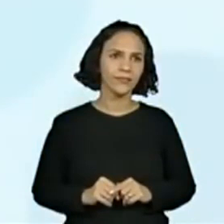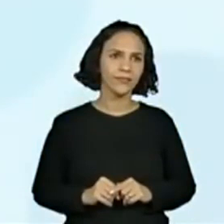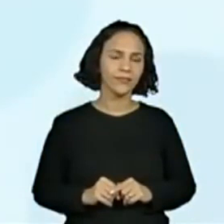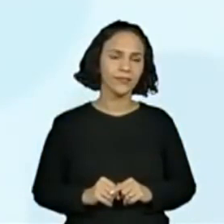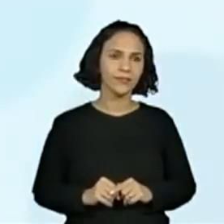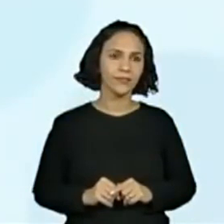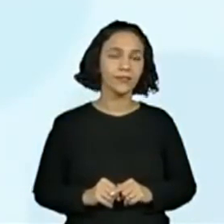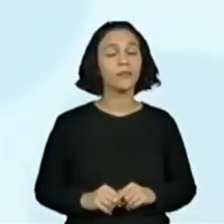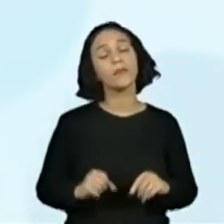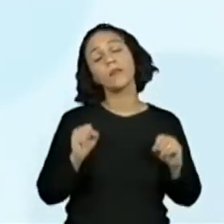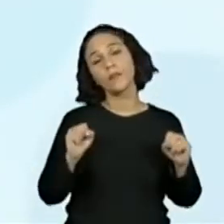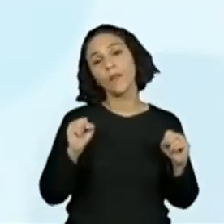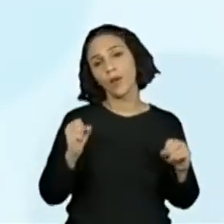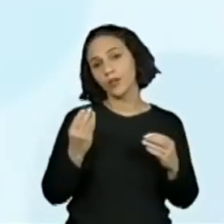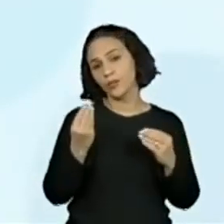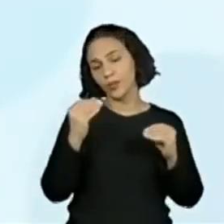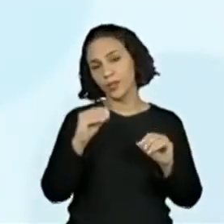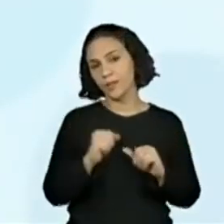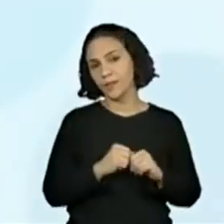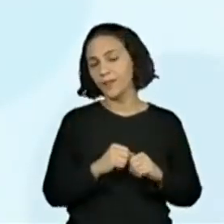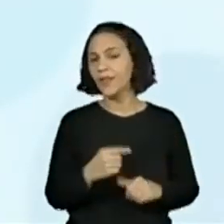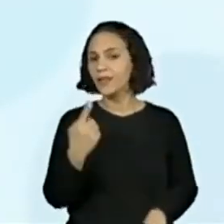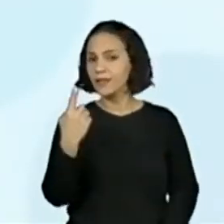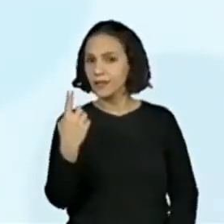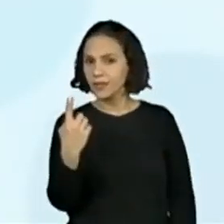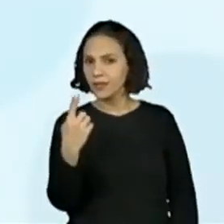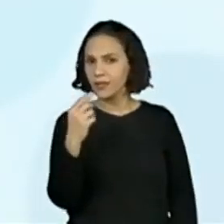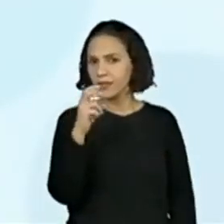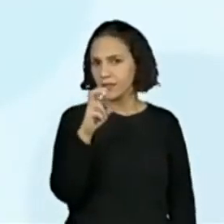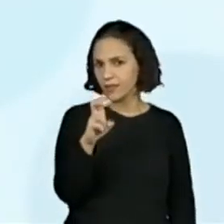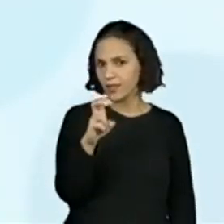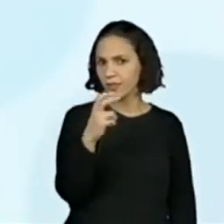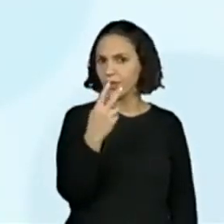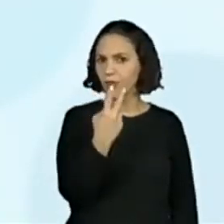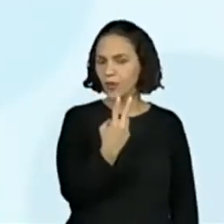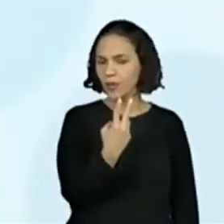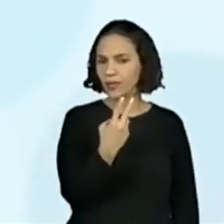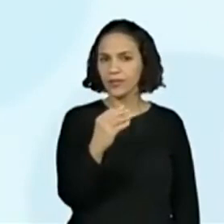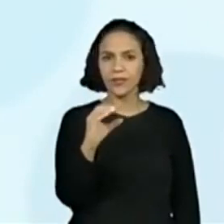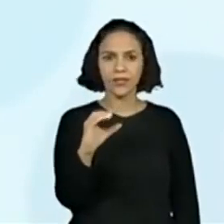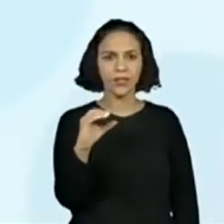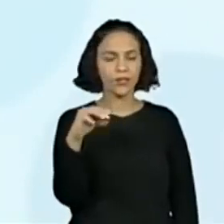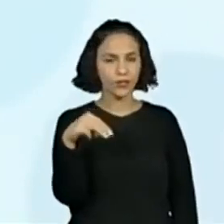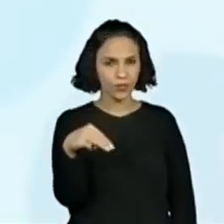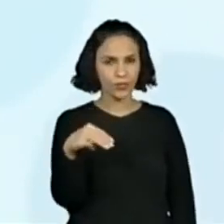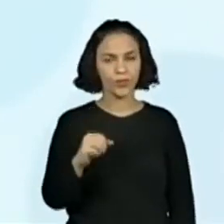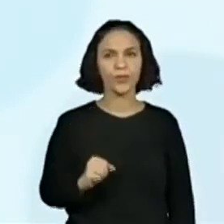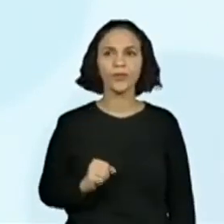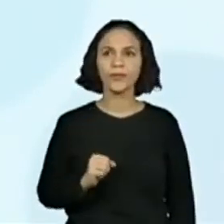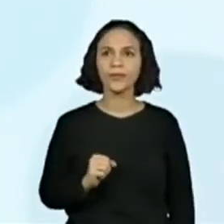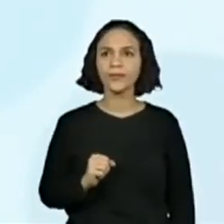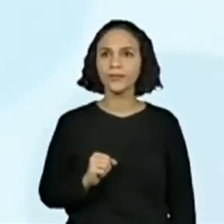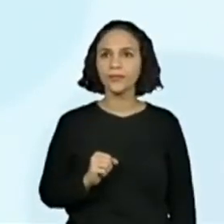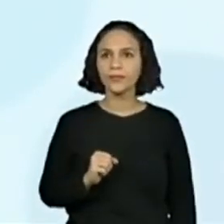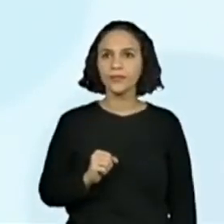Eu posso colocar como 152 centímetros, ok?